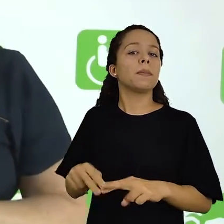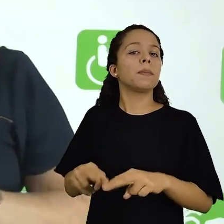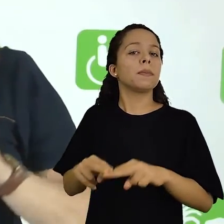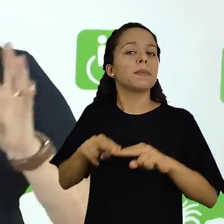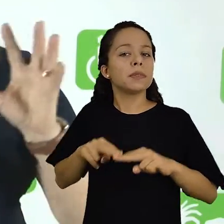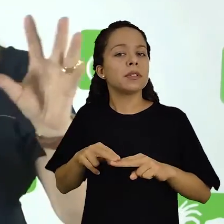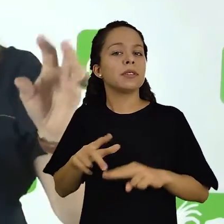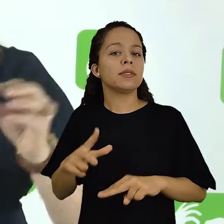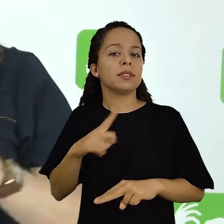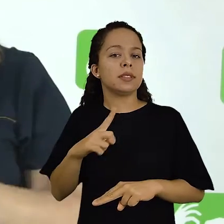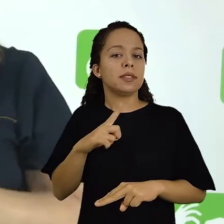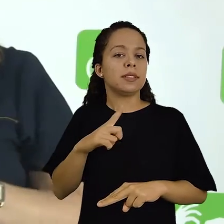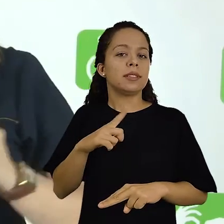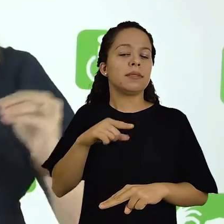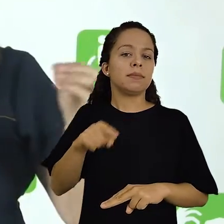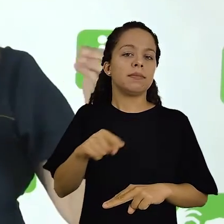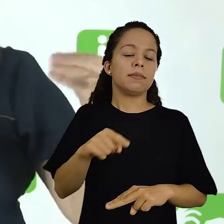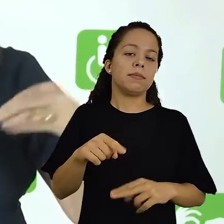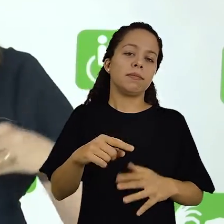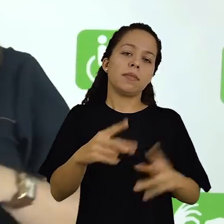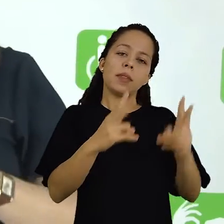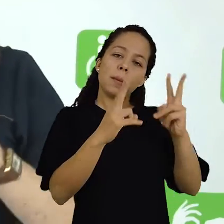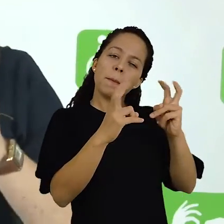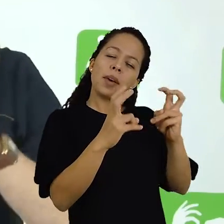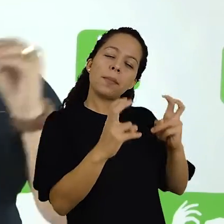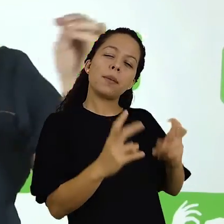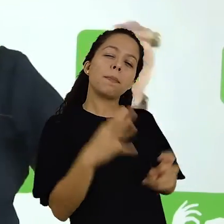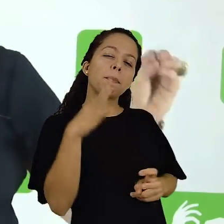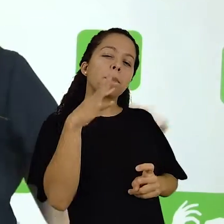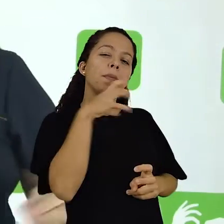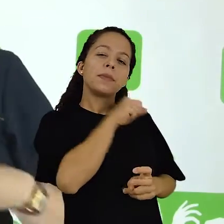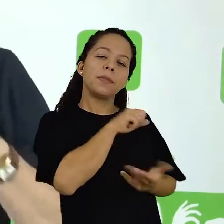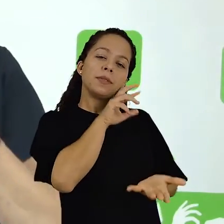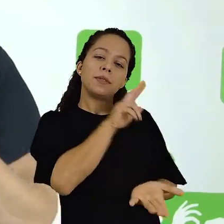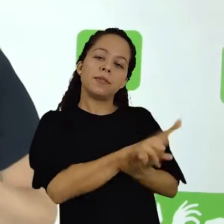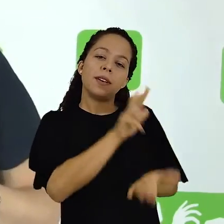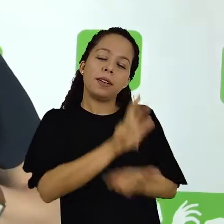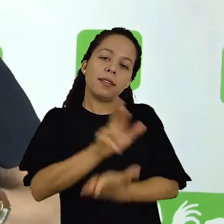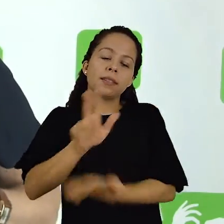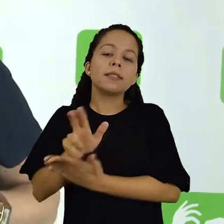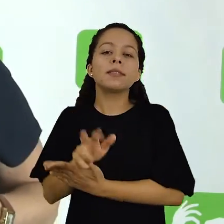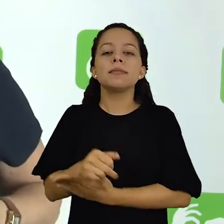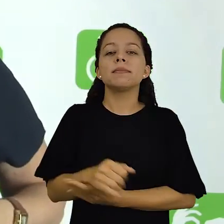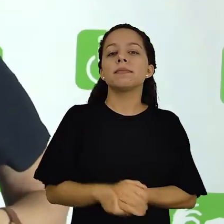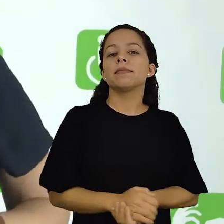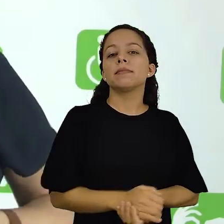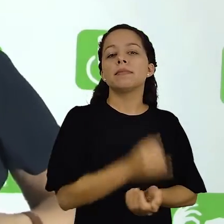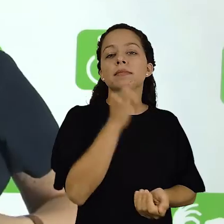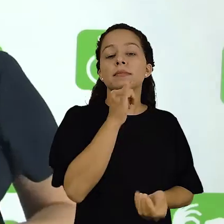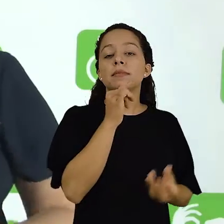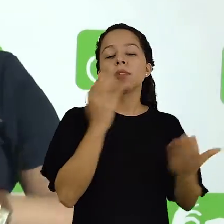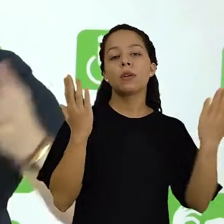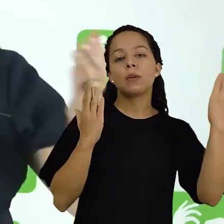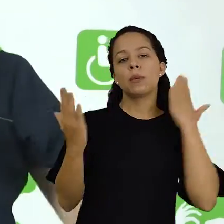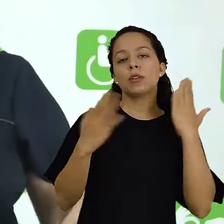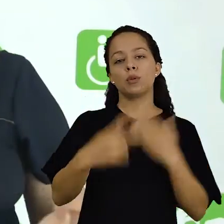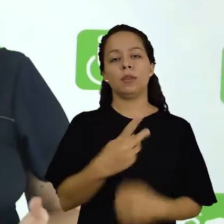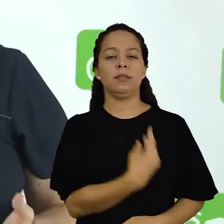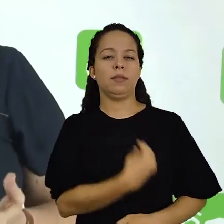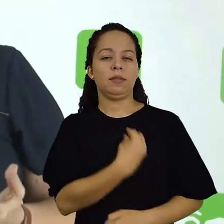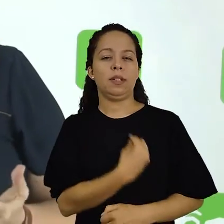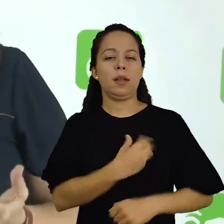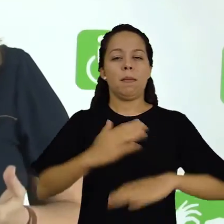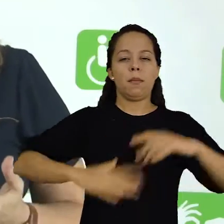várias percepções suas, em relação à sua